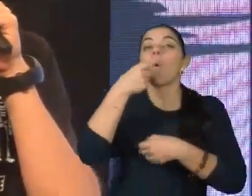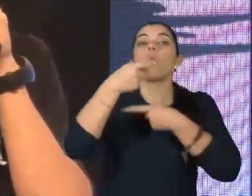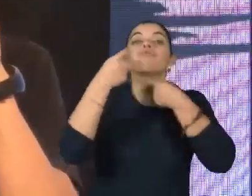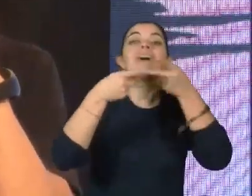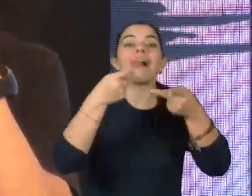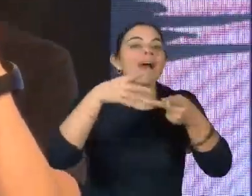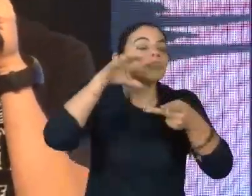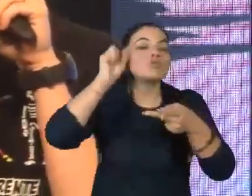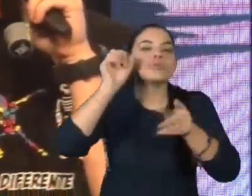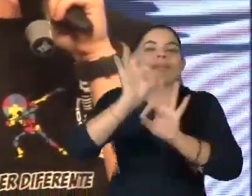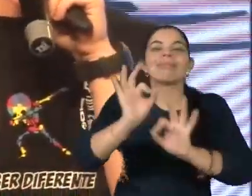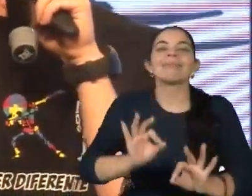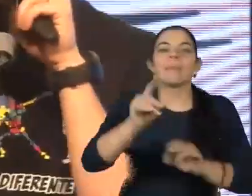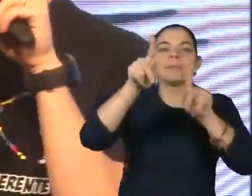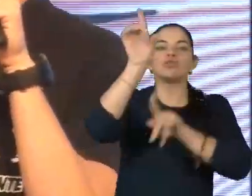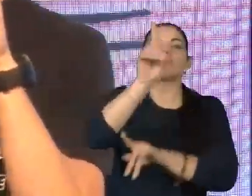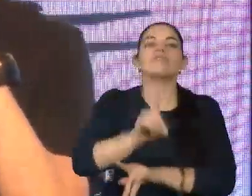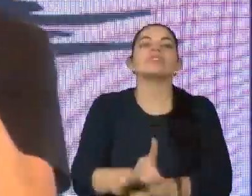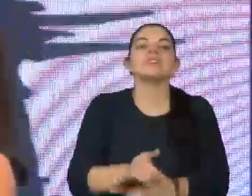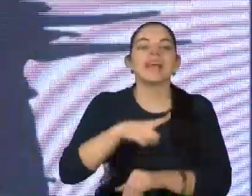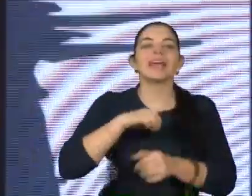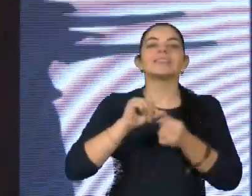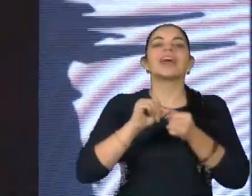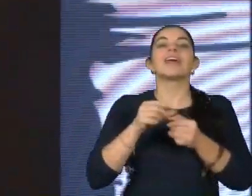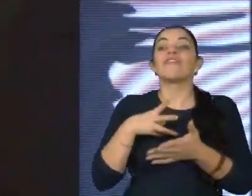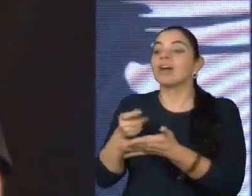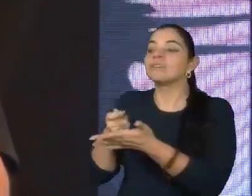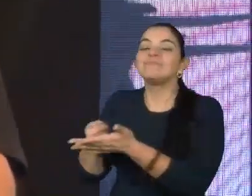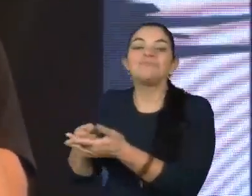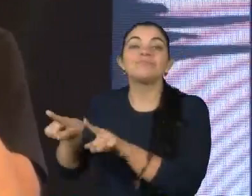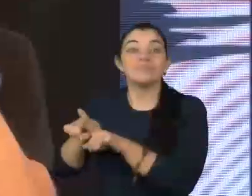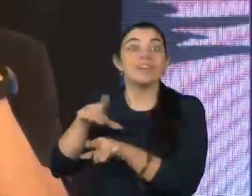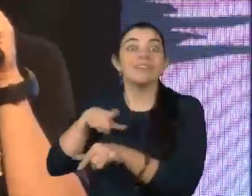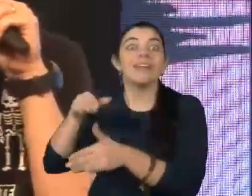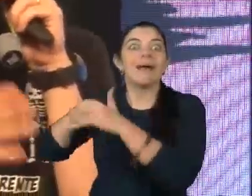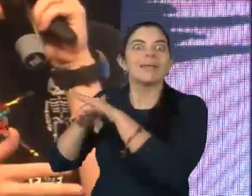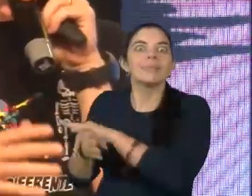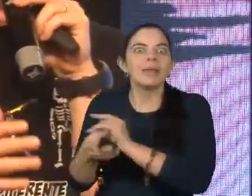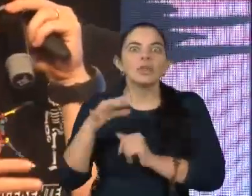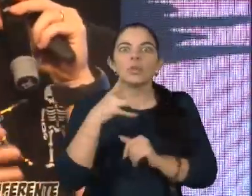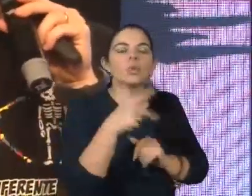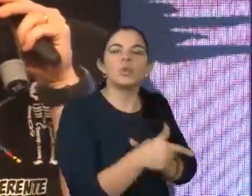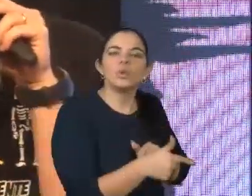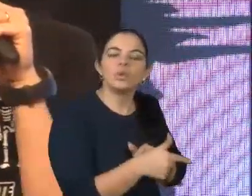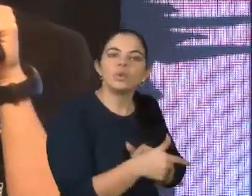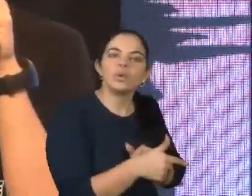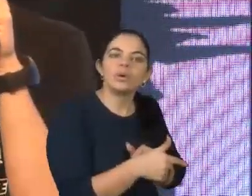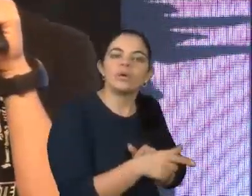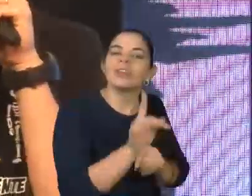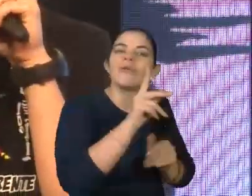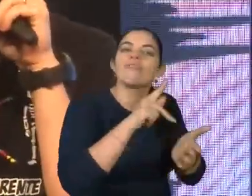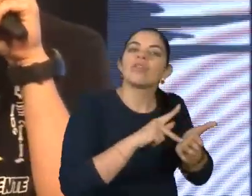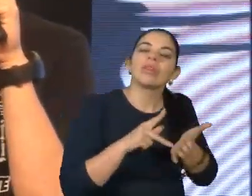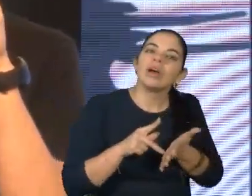pessoas com deficiência, que são o mercado consumidor que tem que se adequar aos produtos. E não